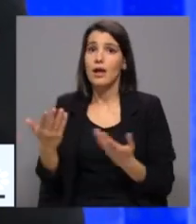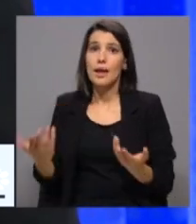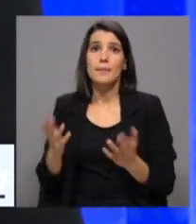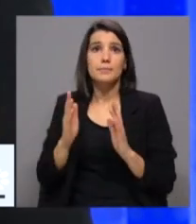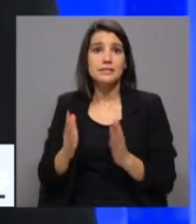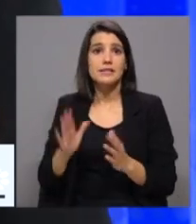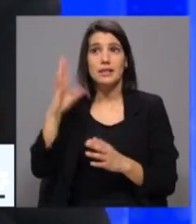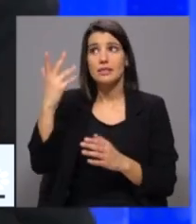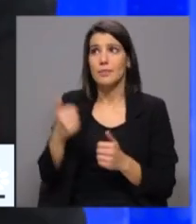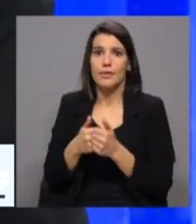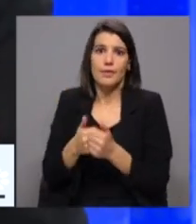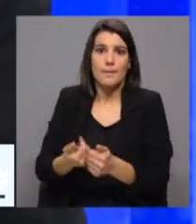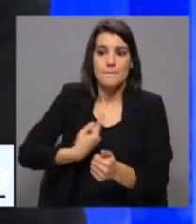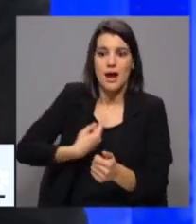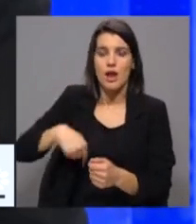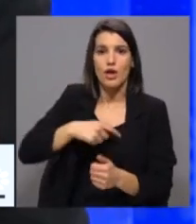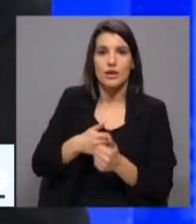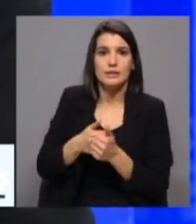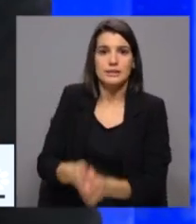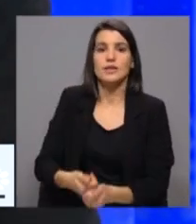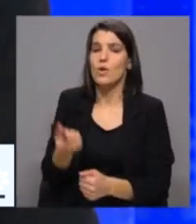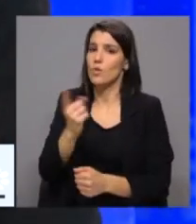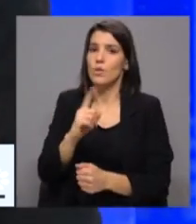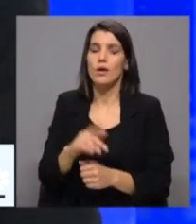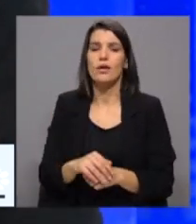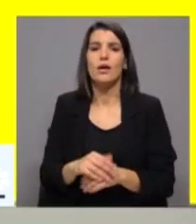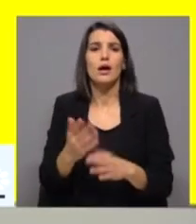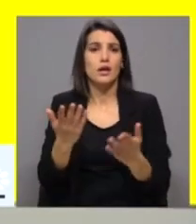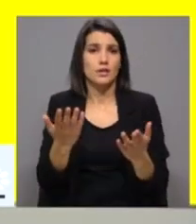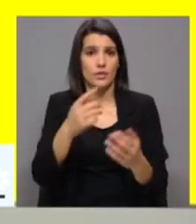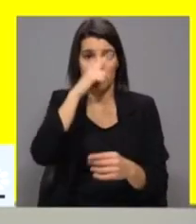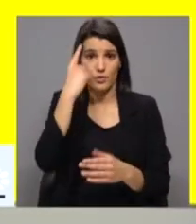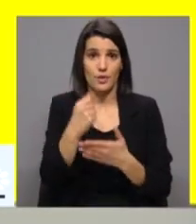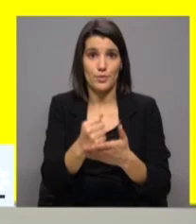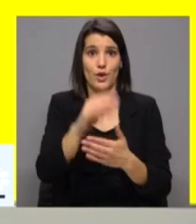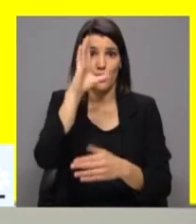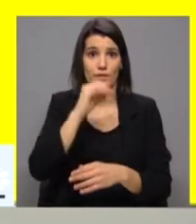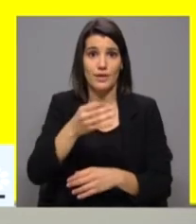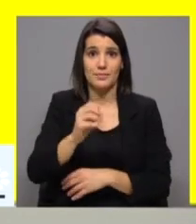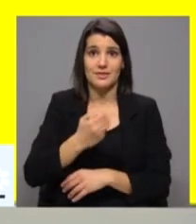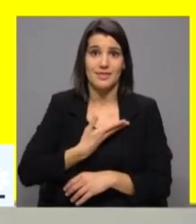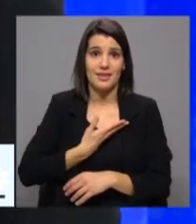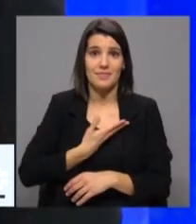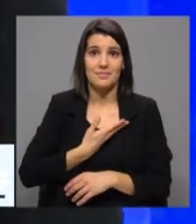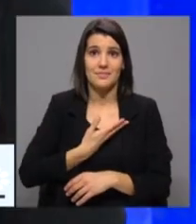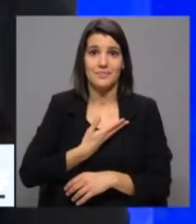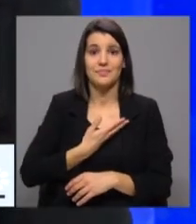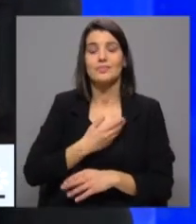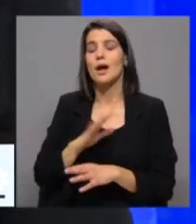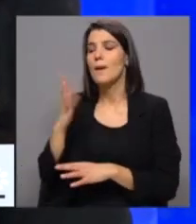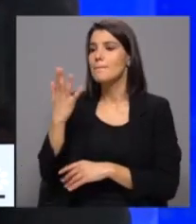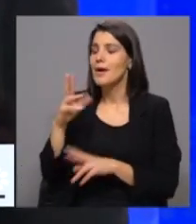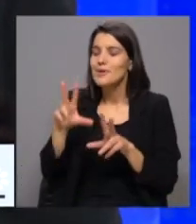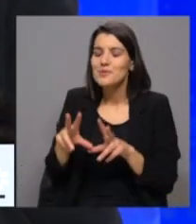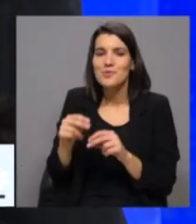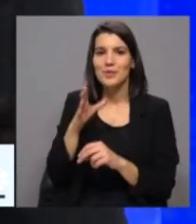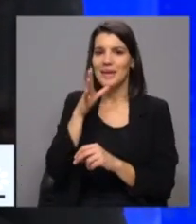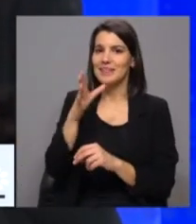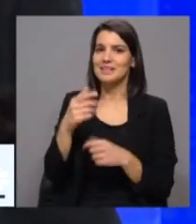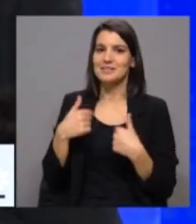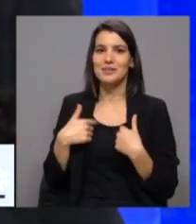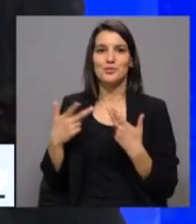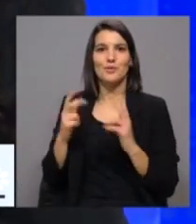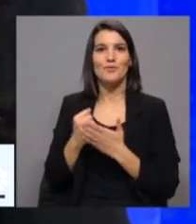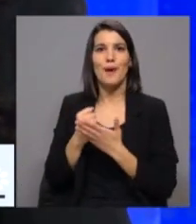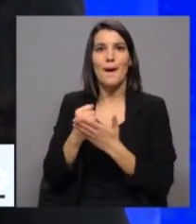económicos a subjugarem aquilo que é proteção Tem que ter alguma dificuldade em apoiar um governo do PSD? O PAN não disse em momento algum que estaria disponível